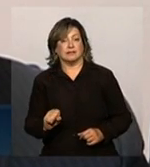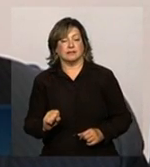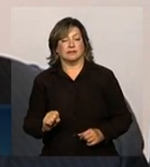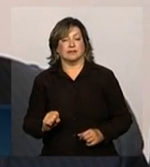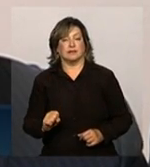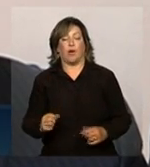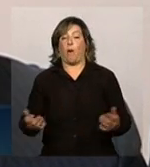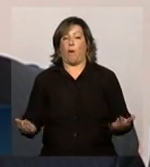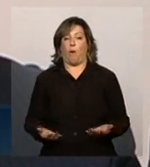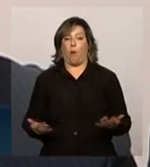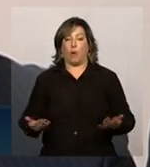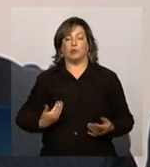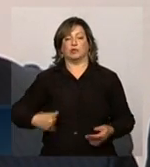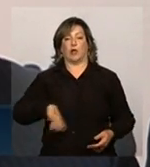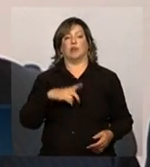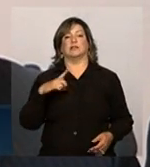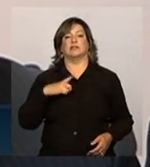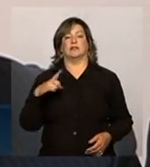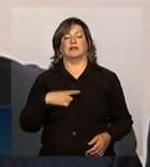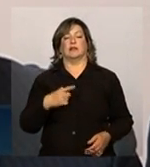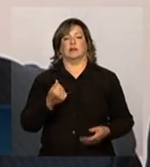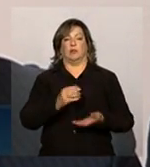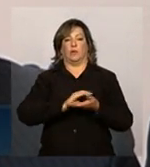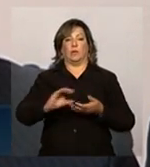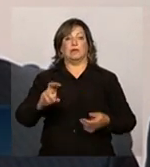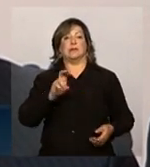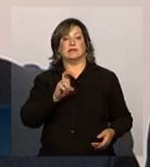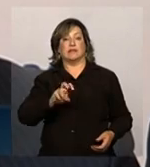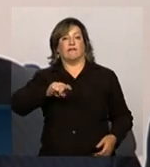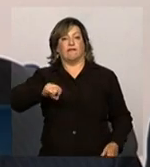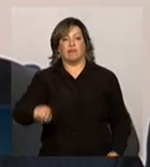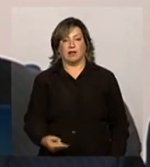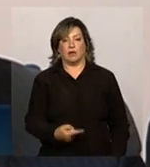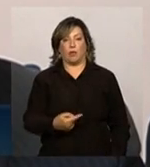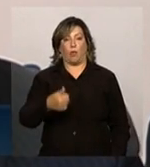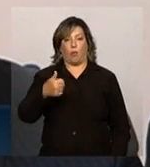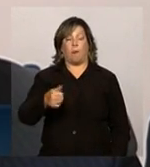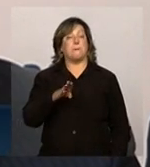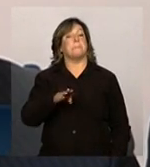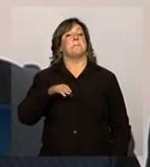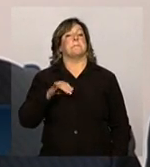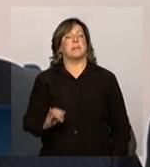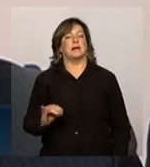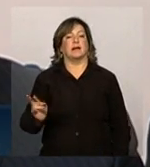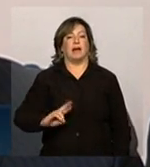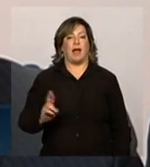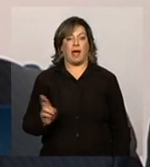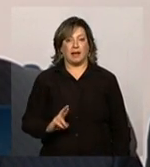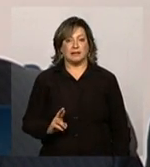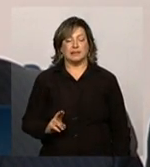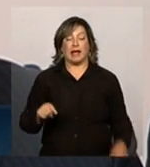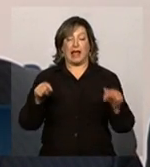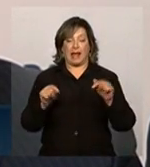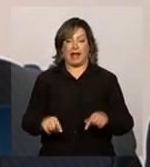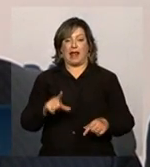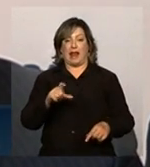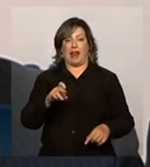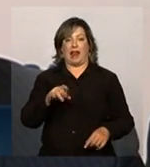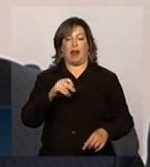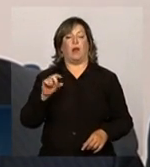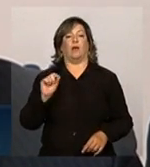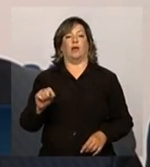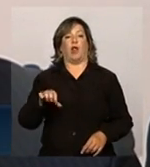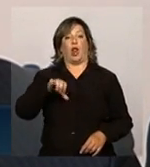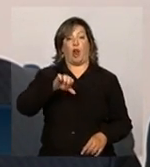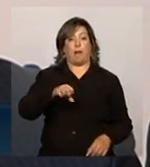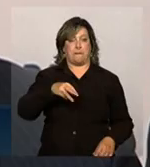Hoje, nós tivemos um investimento de 5,1 bilhões de reais. Esse leilão de